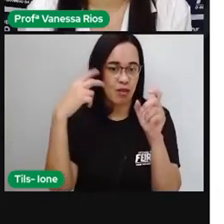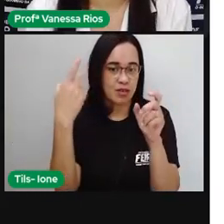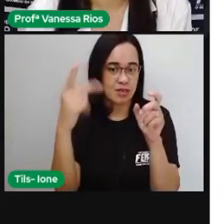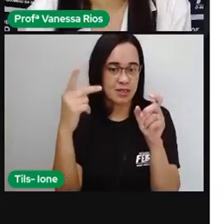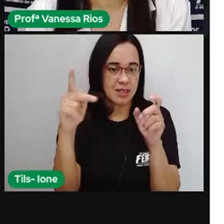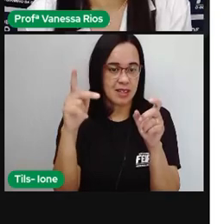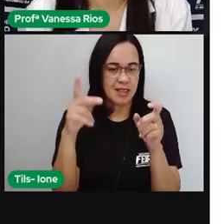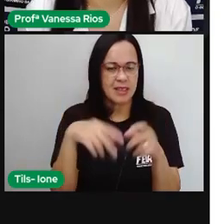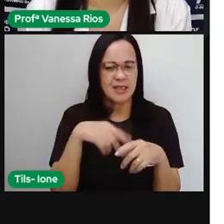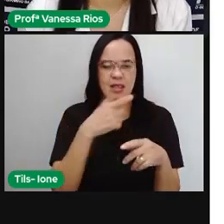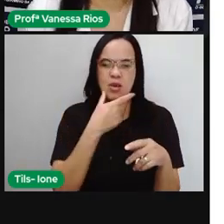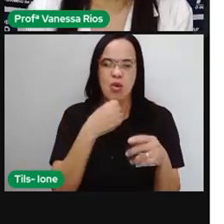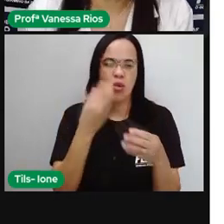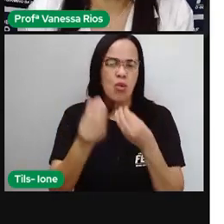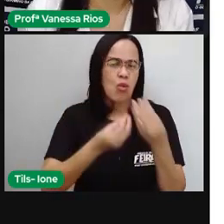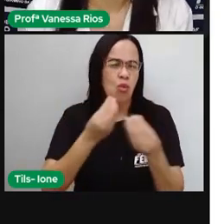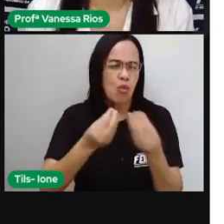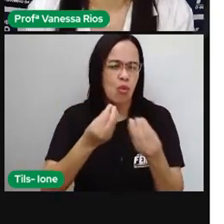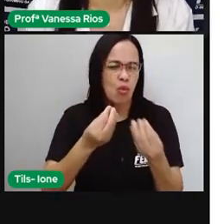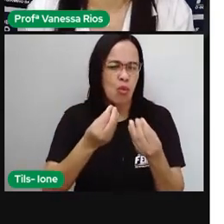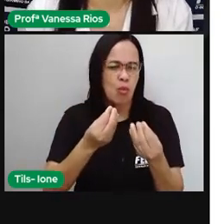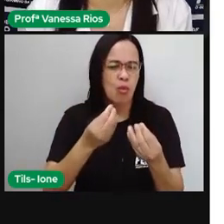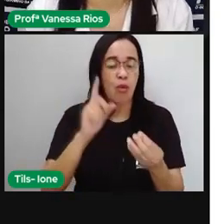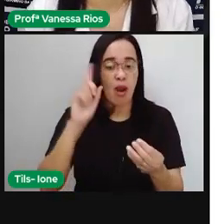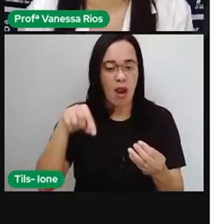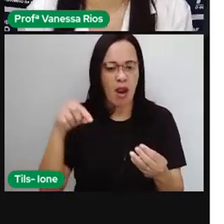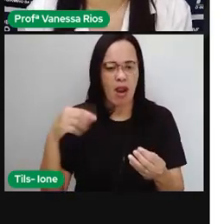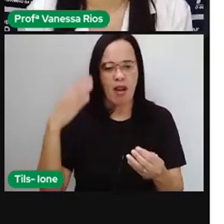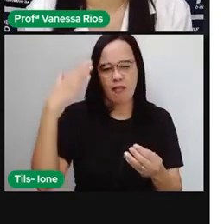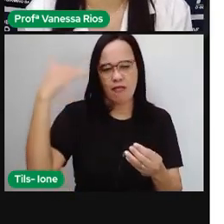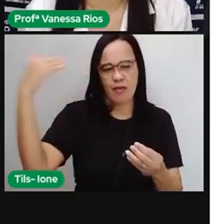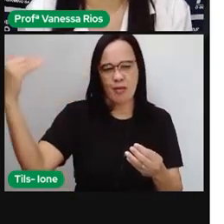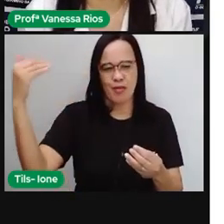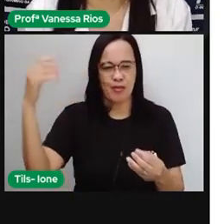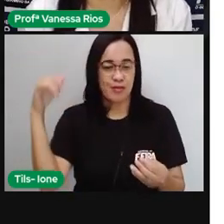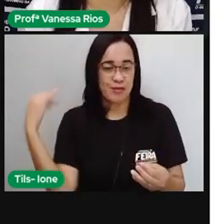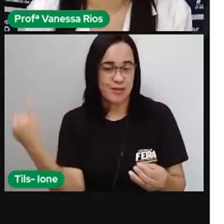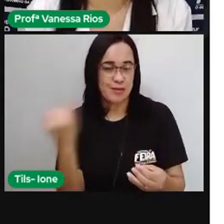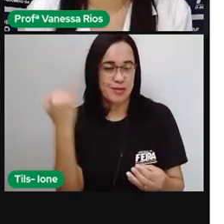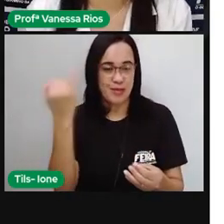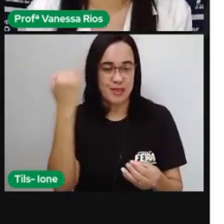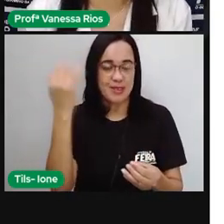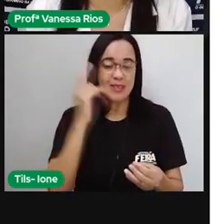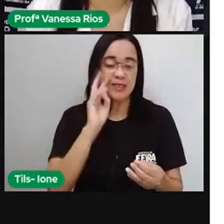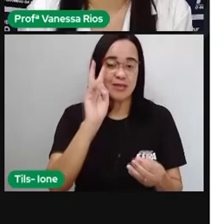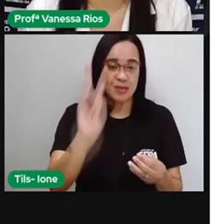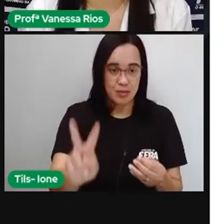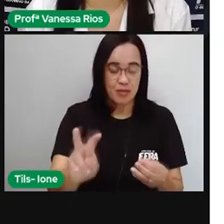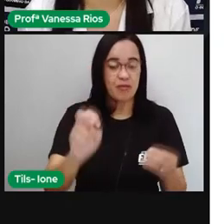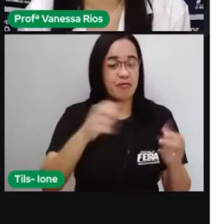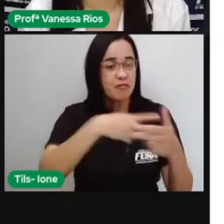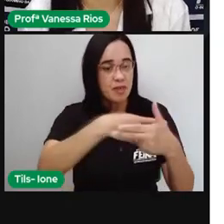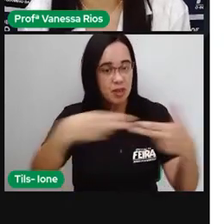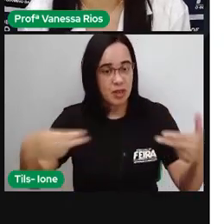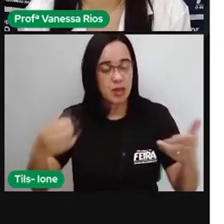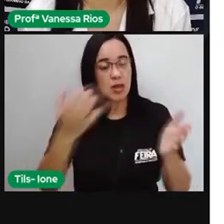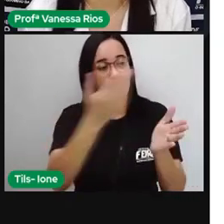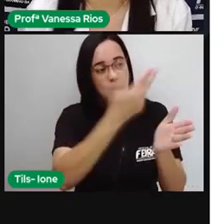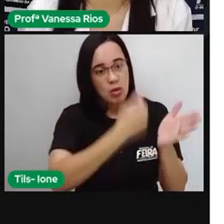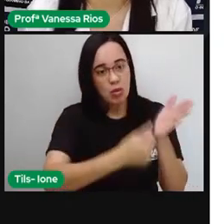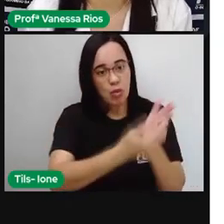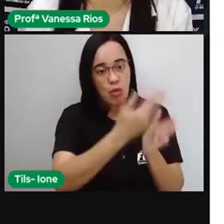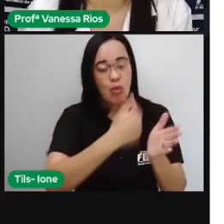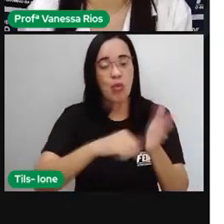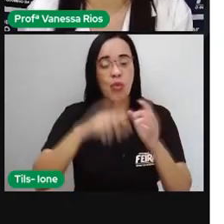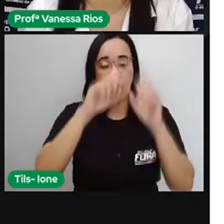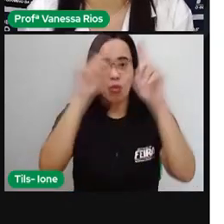desse homem aí, desse artista, nós vamos observar aí algumas obras e analisar, né, as características e